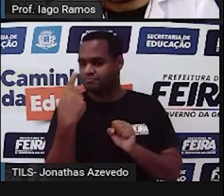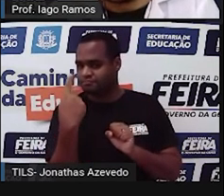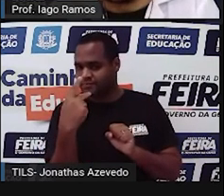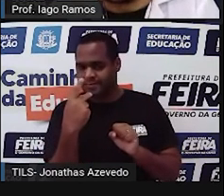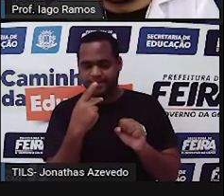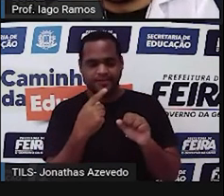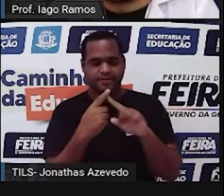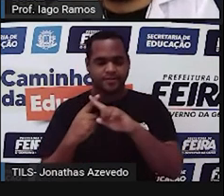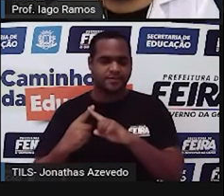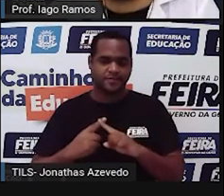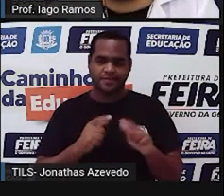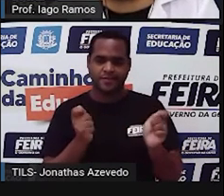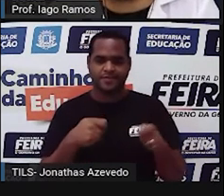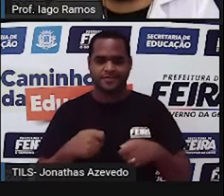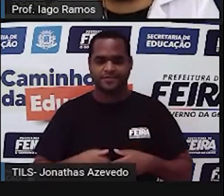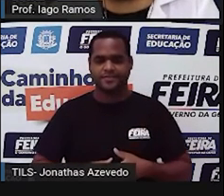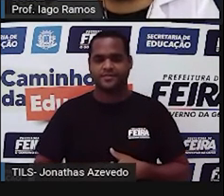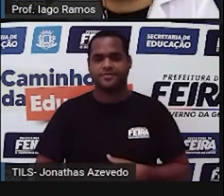esse cálculo aí.